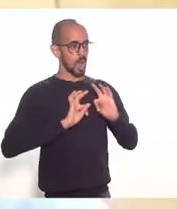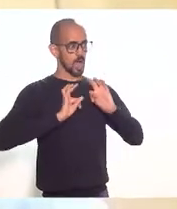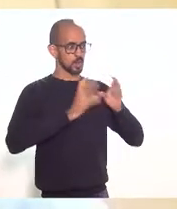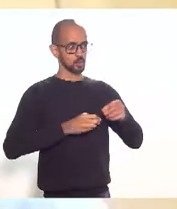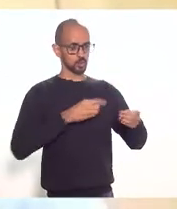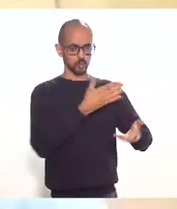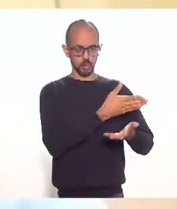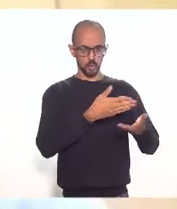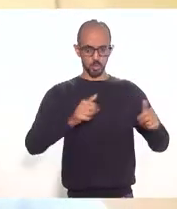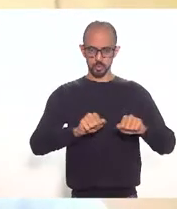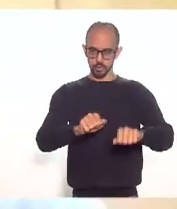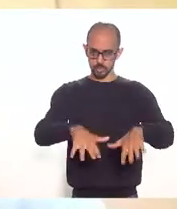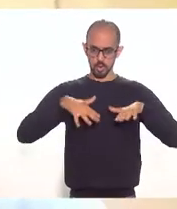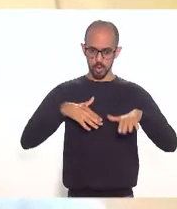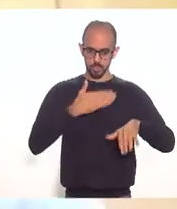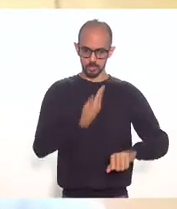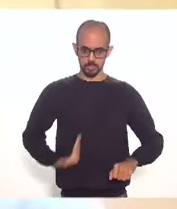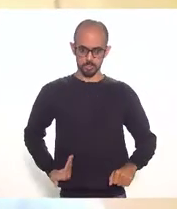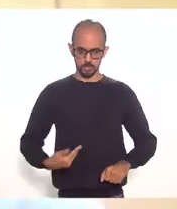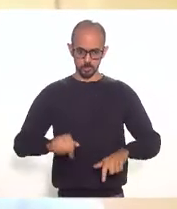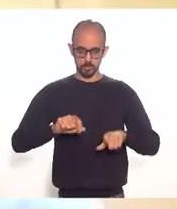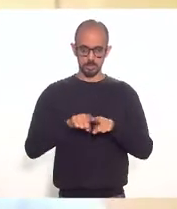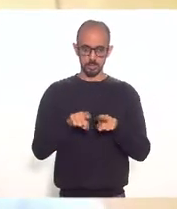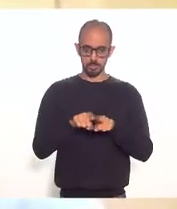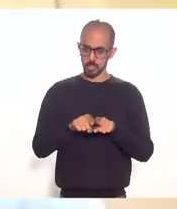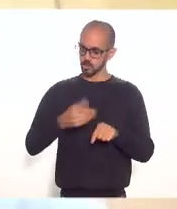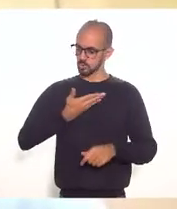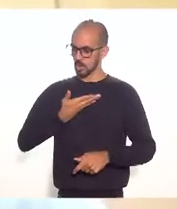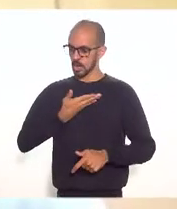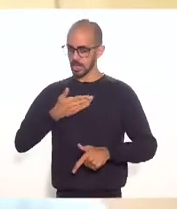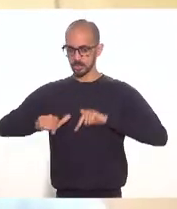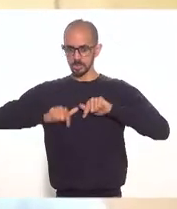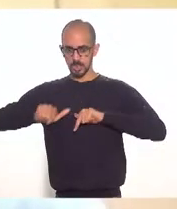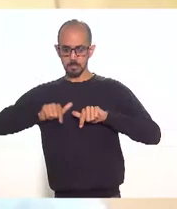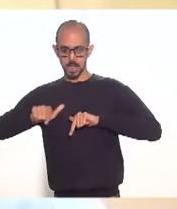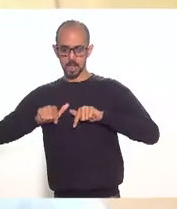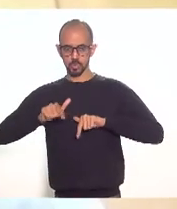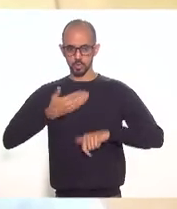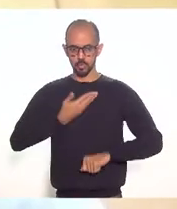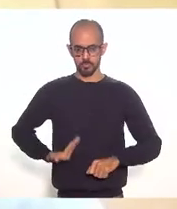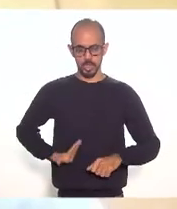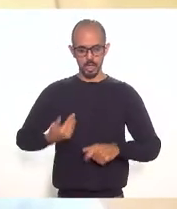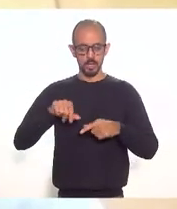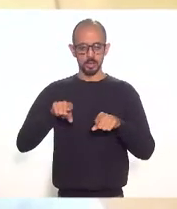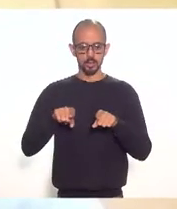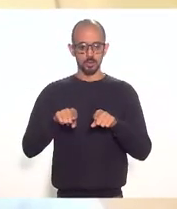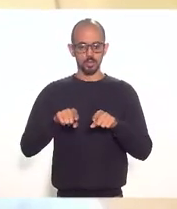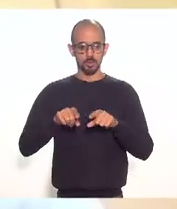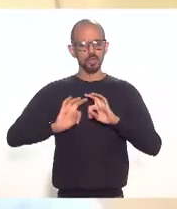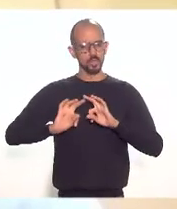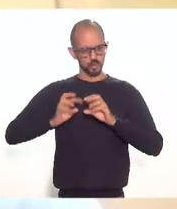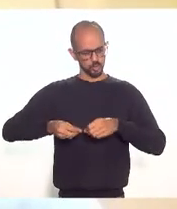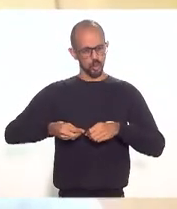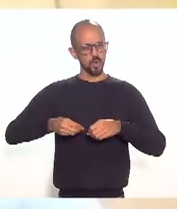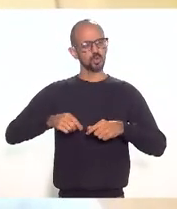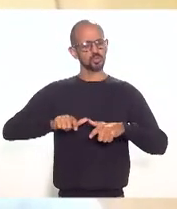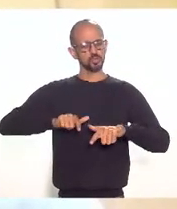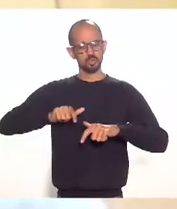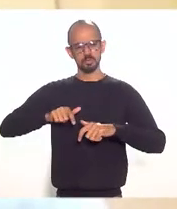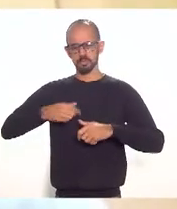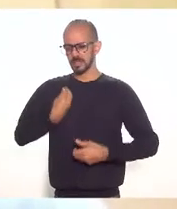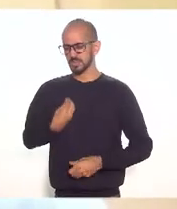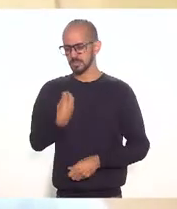pública, saudar aqui os companheiros de trabalho do governo, todos os participantes aí do setor do turismo e aeroviário,